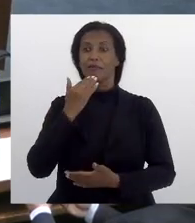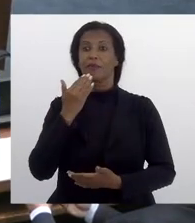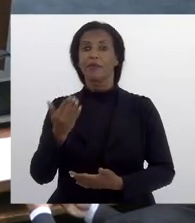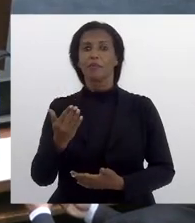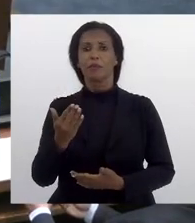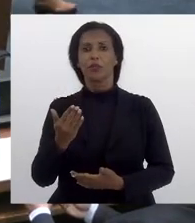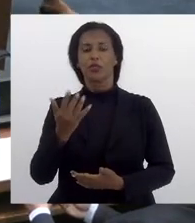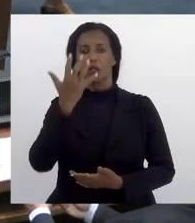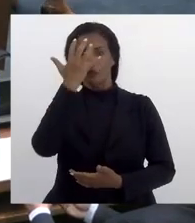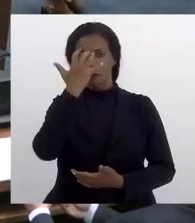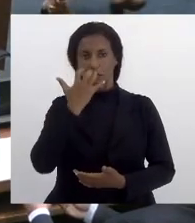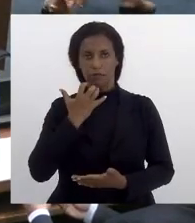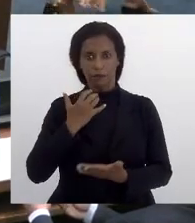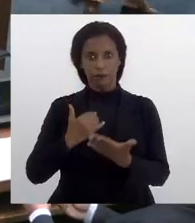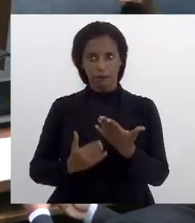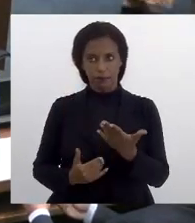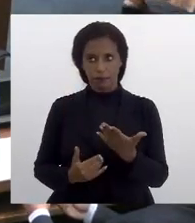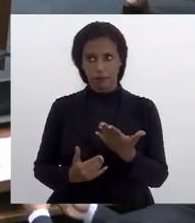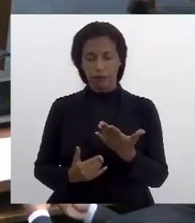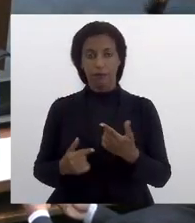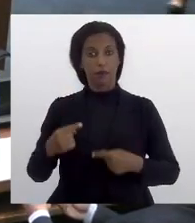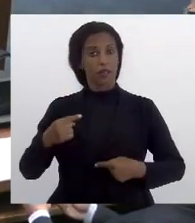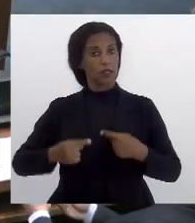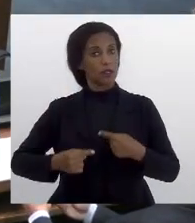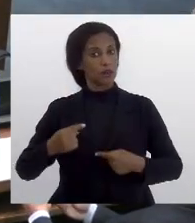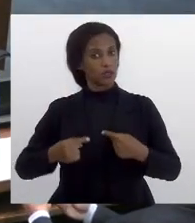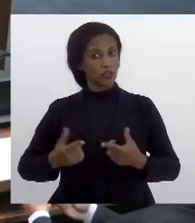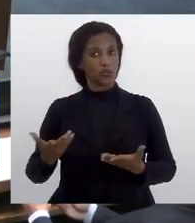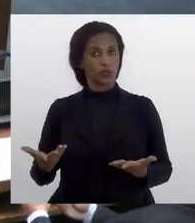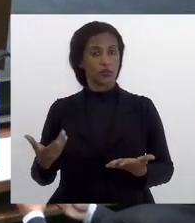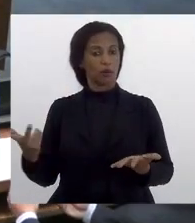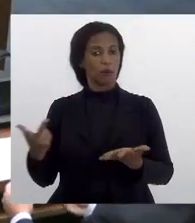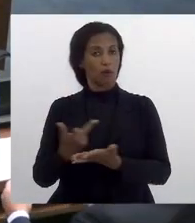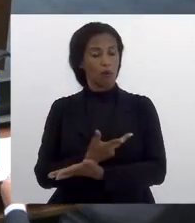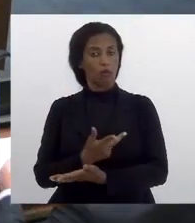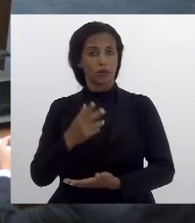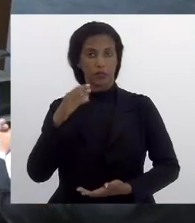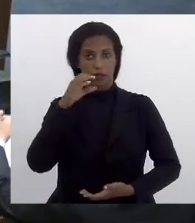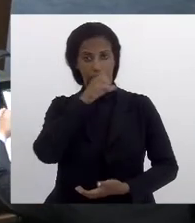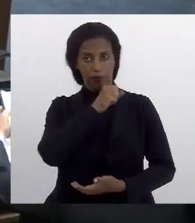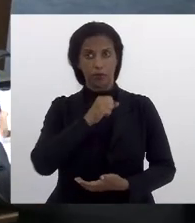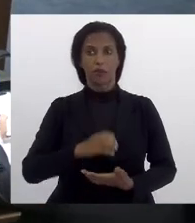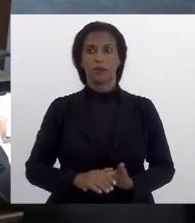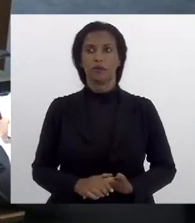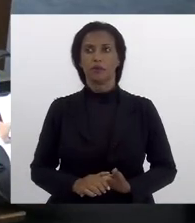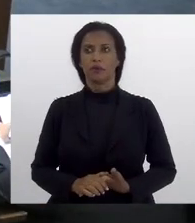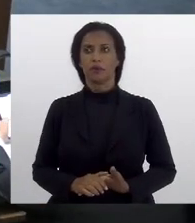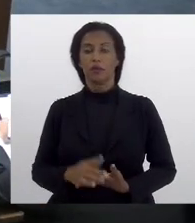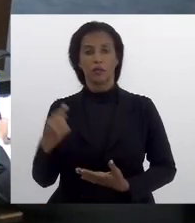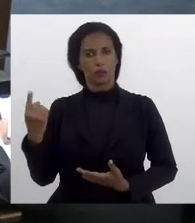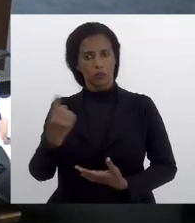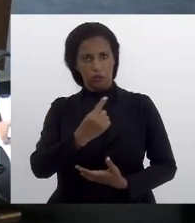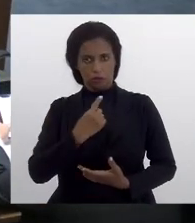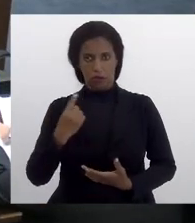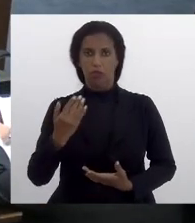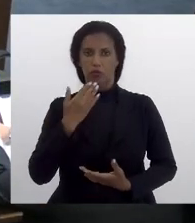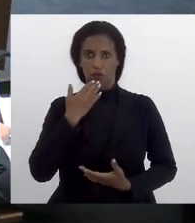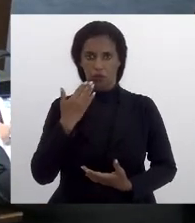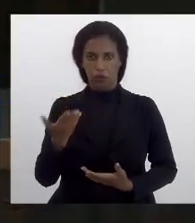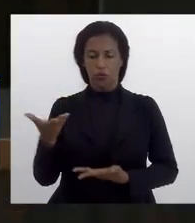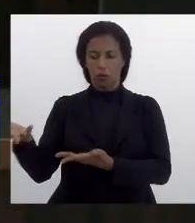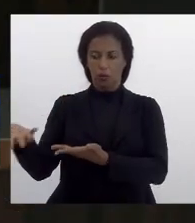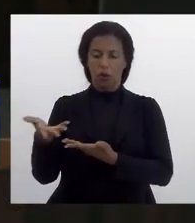celeridade terá celeridade a comissão vai pedir nós como temos várias